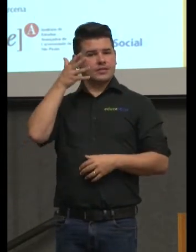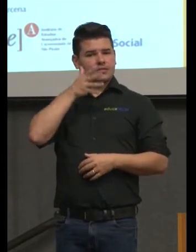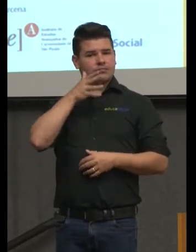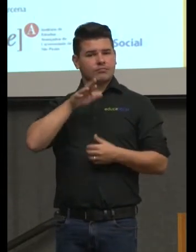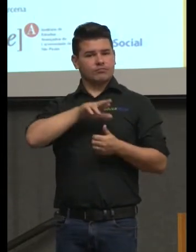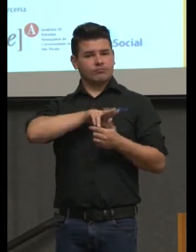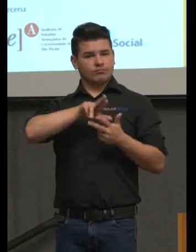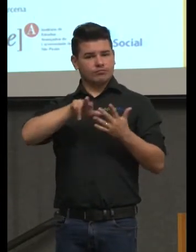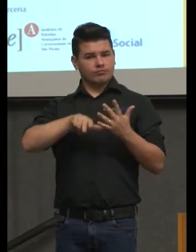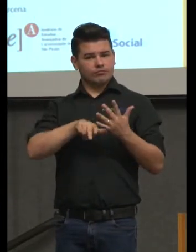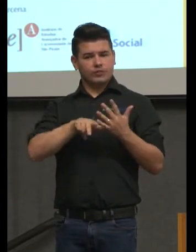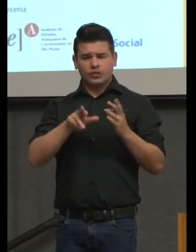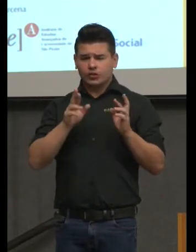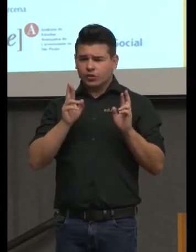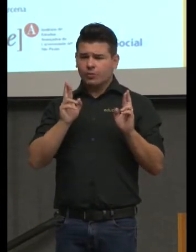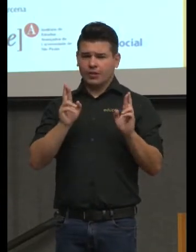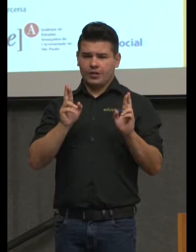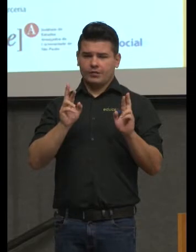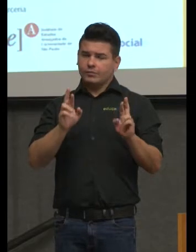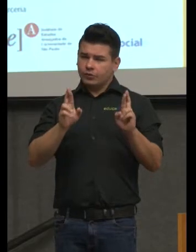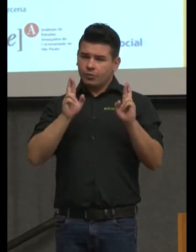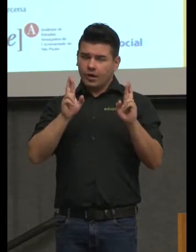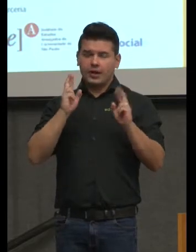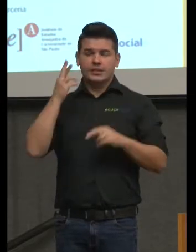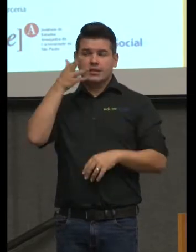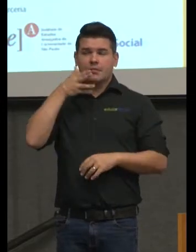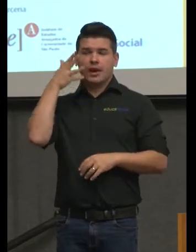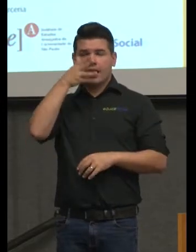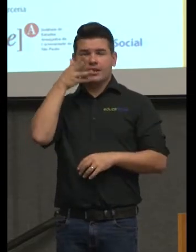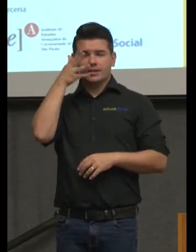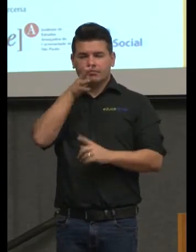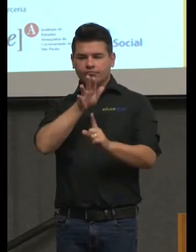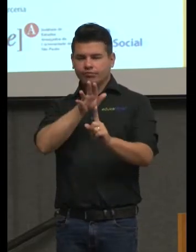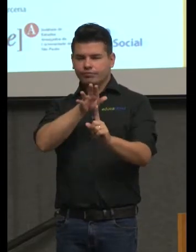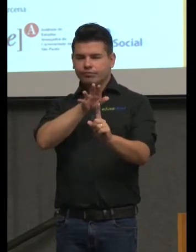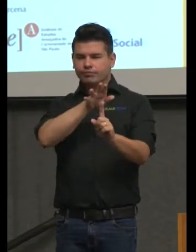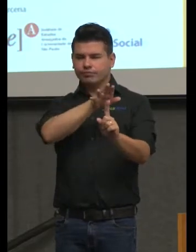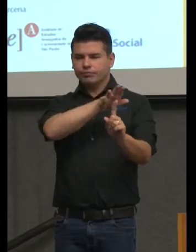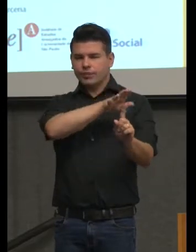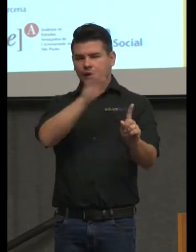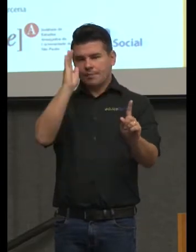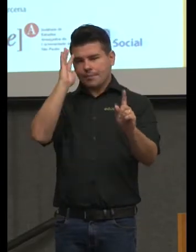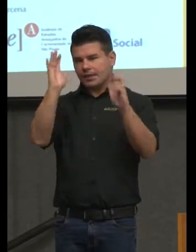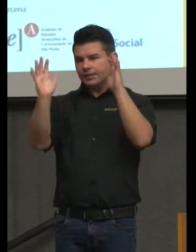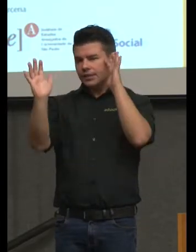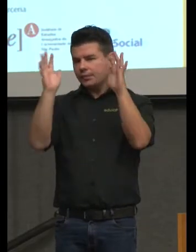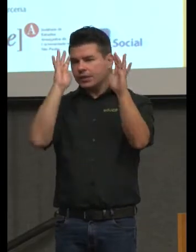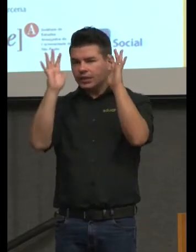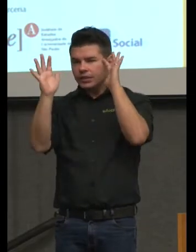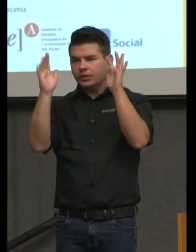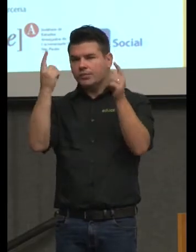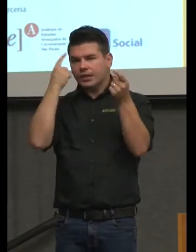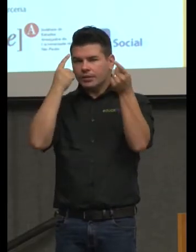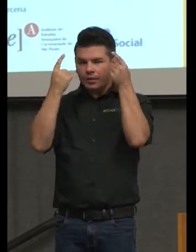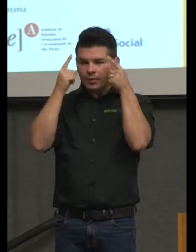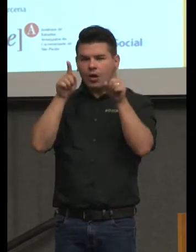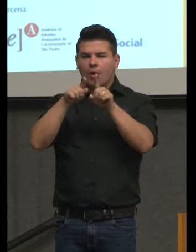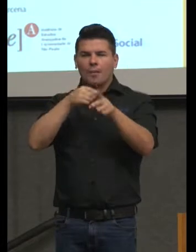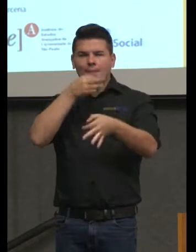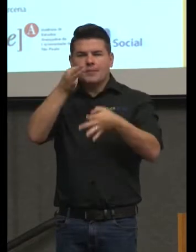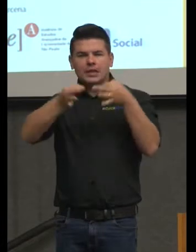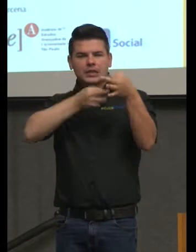e esperemos que elas provoquem bastante vocês, muito pensamento, muita crítica,